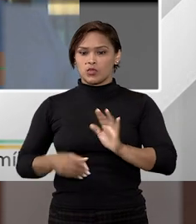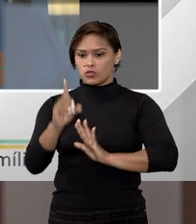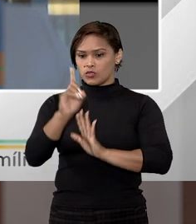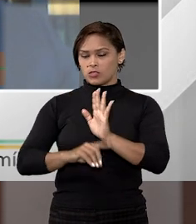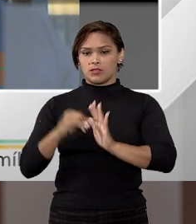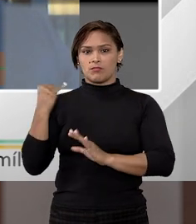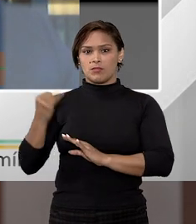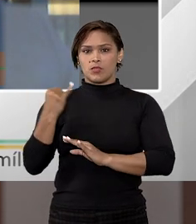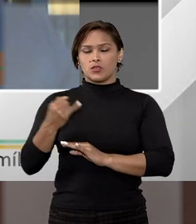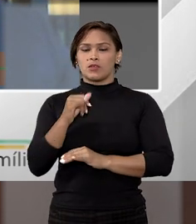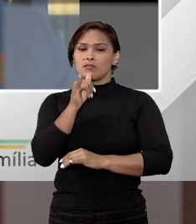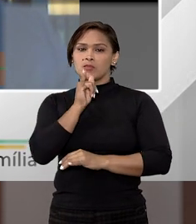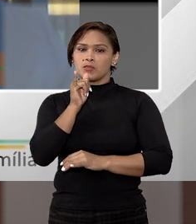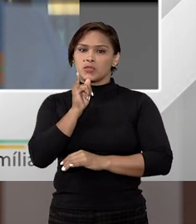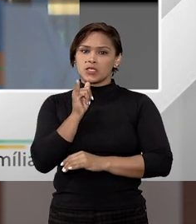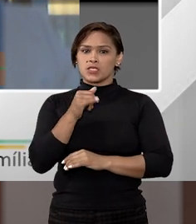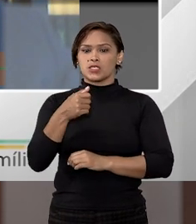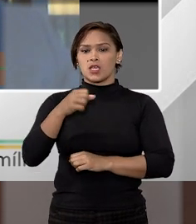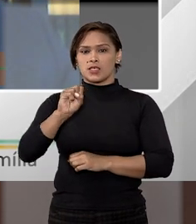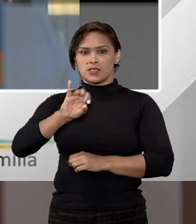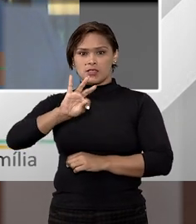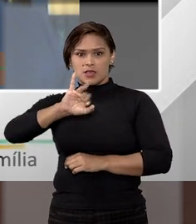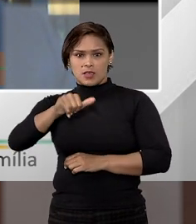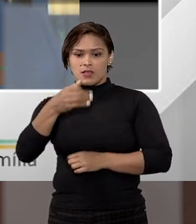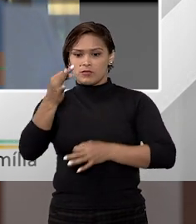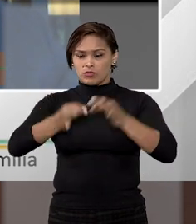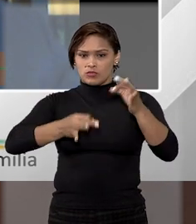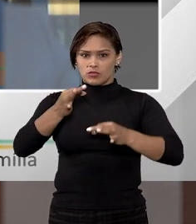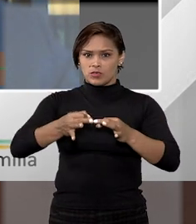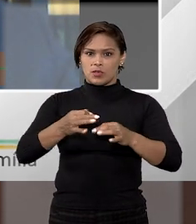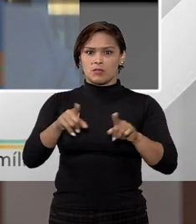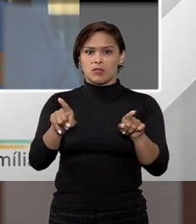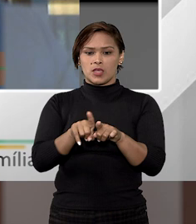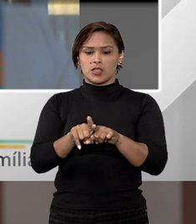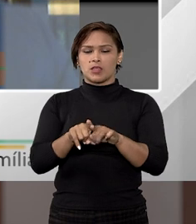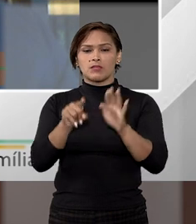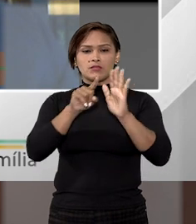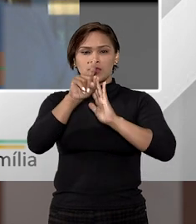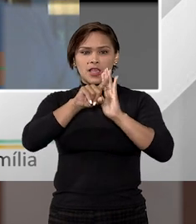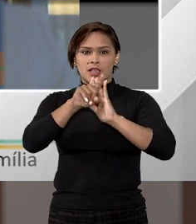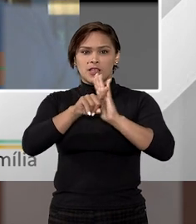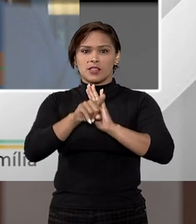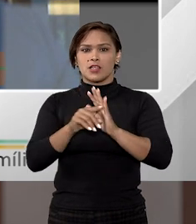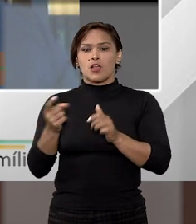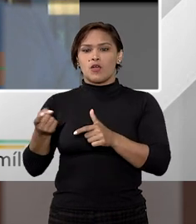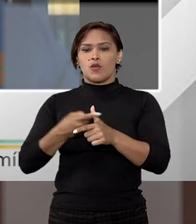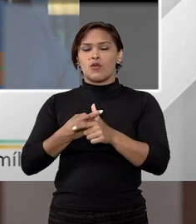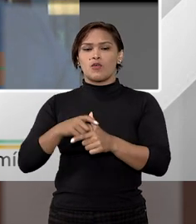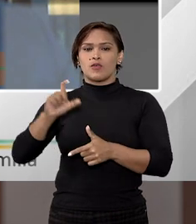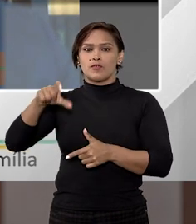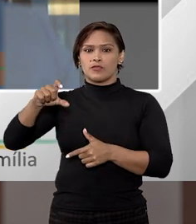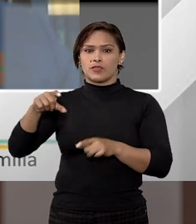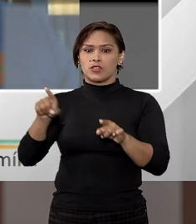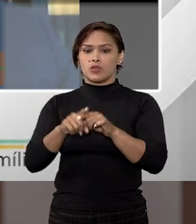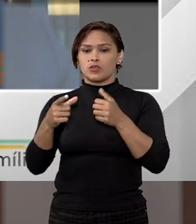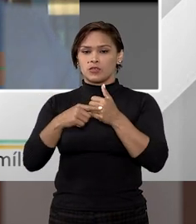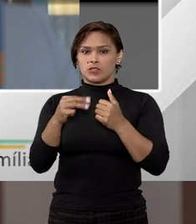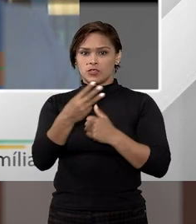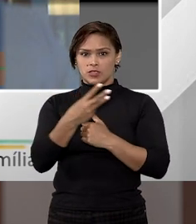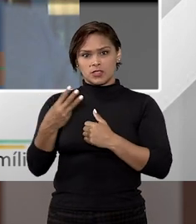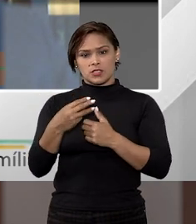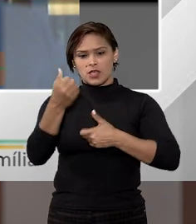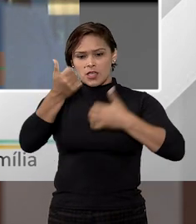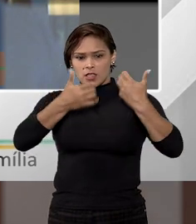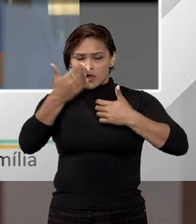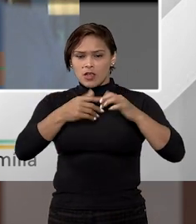direitos fundamentais, como, por exemplo, fundamentou o STF no julgamento que acabou analisando a situação do fiador. Então, o artigo 3º, ele